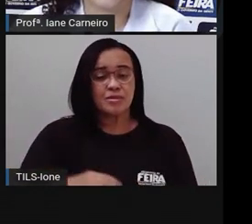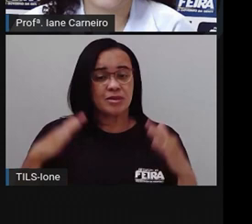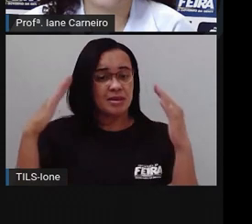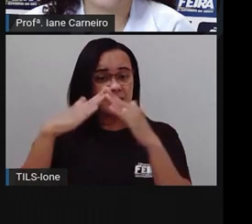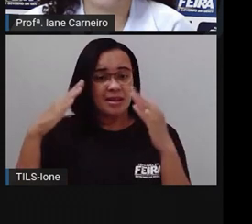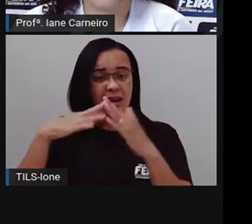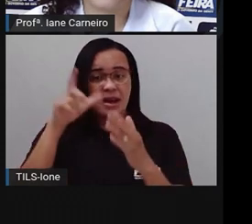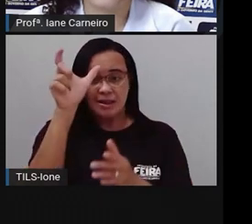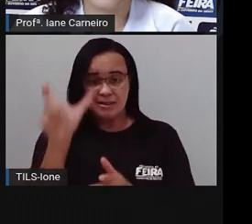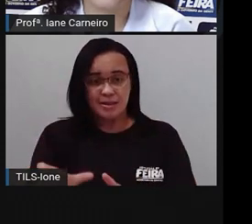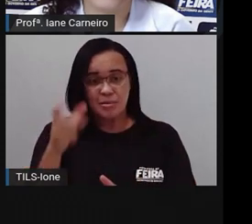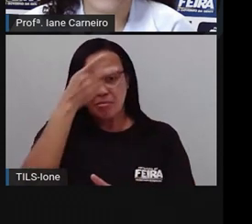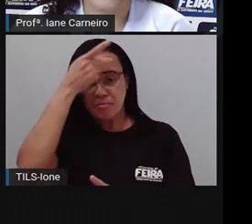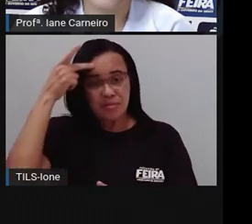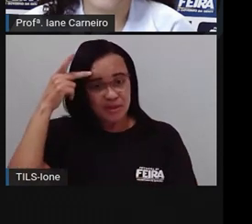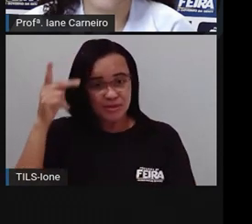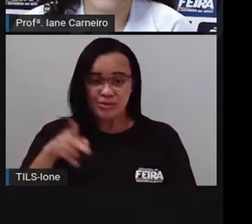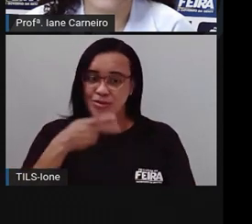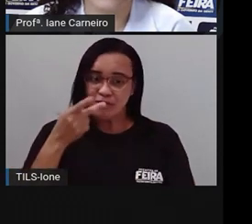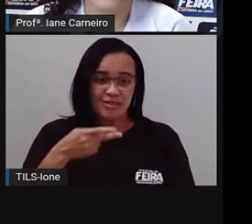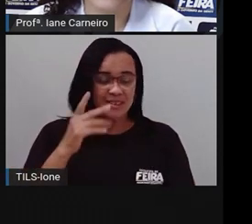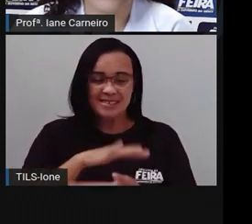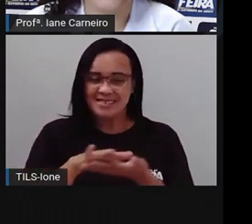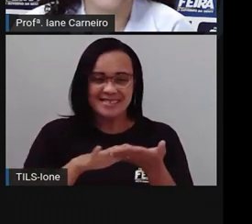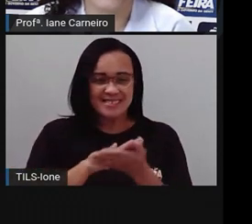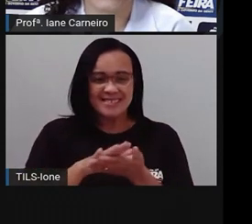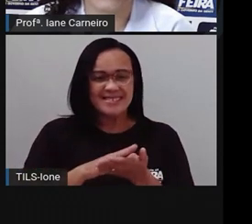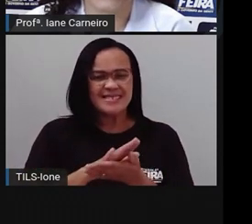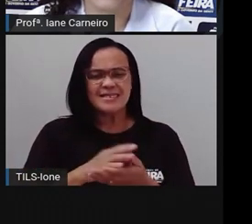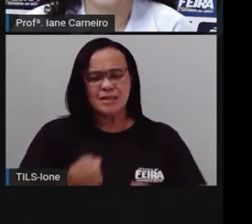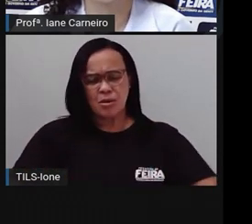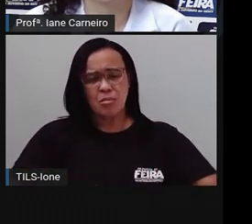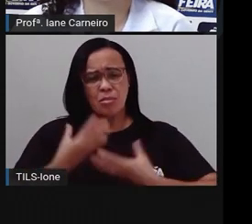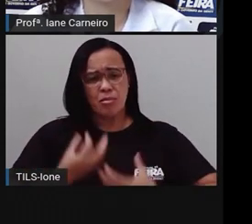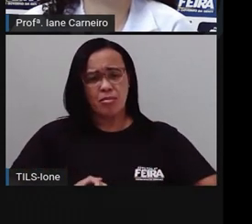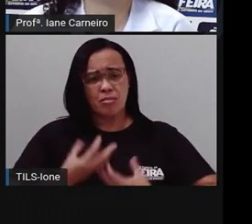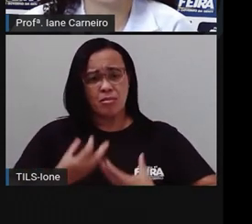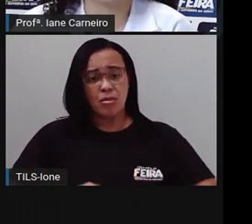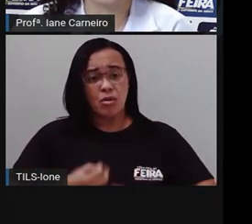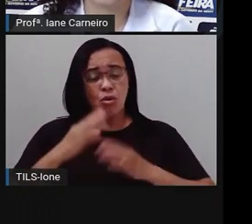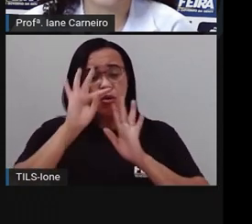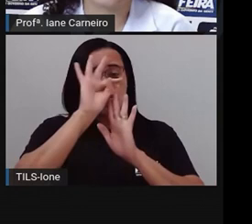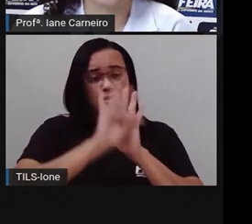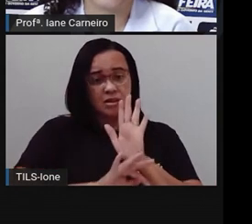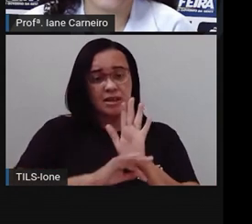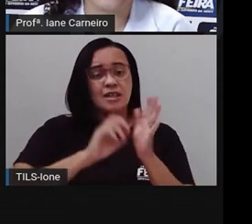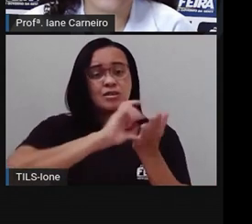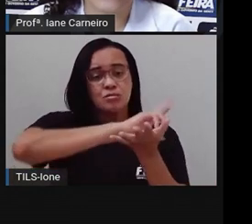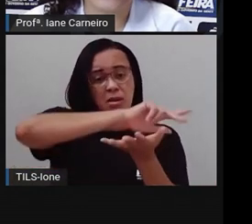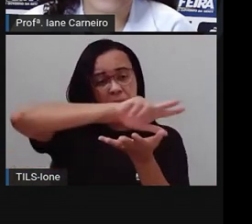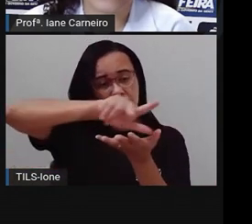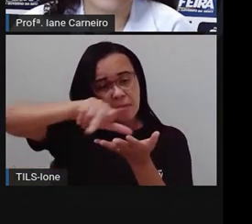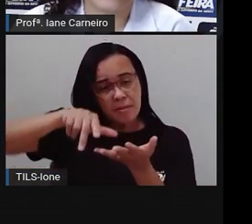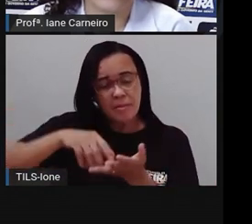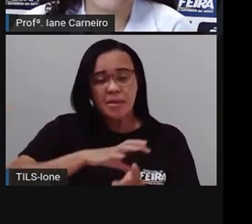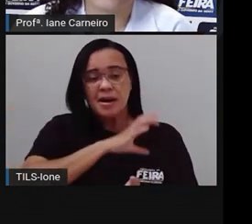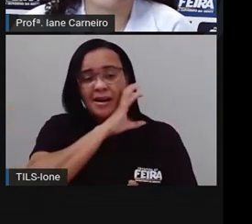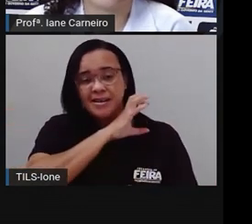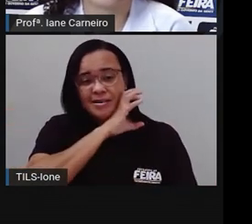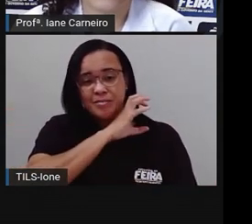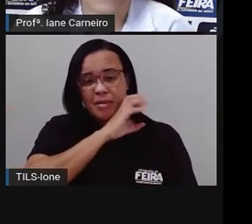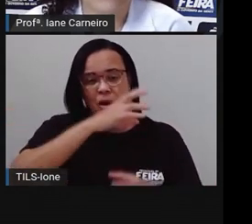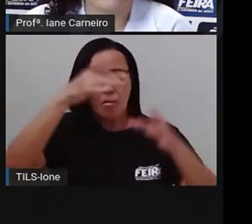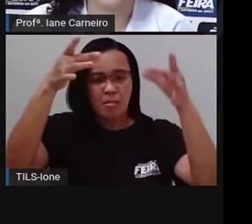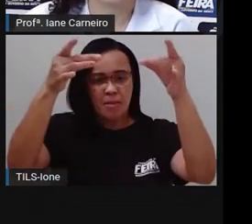ao longo do poema, que vai aparecendo vários animazinhos ao longo dele. E a gente vai descrevendo, né, as características